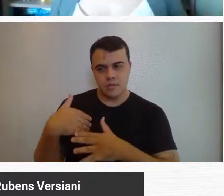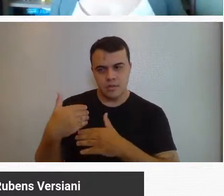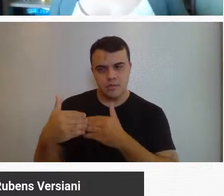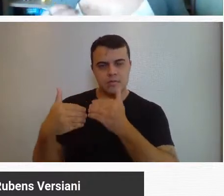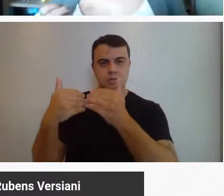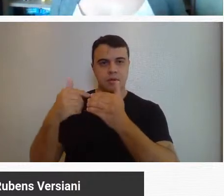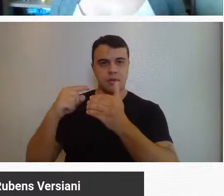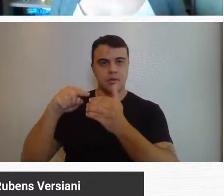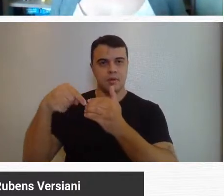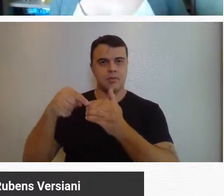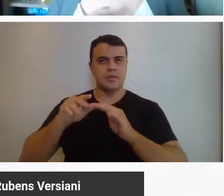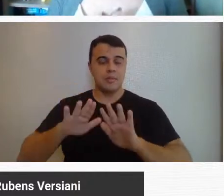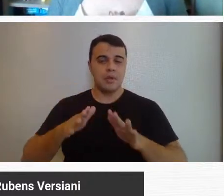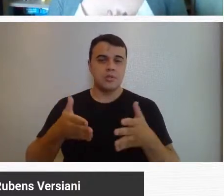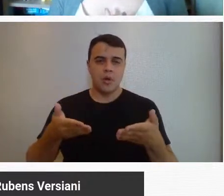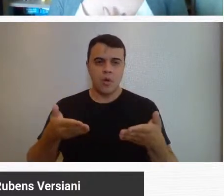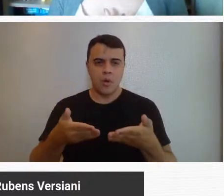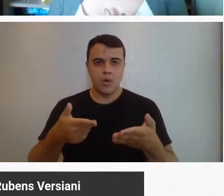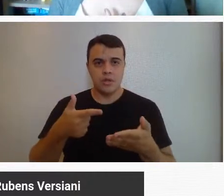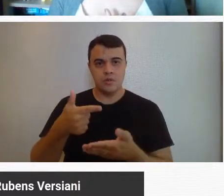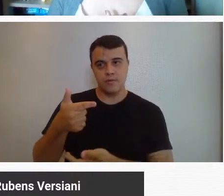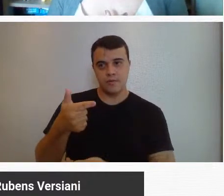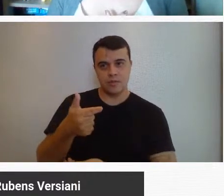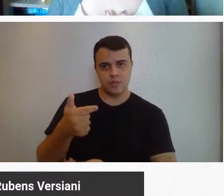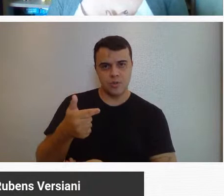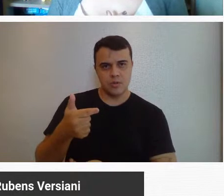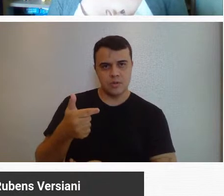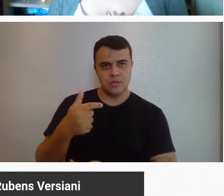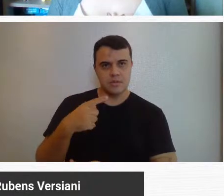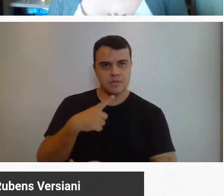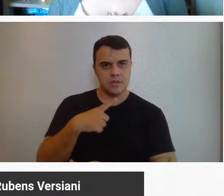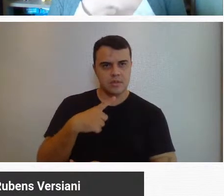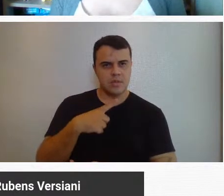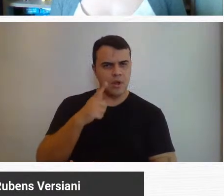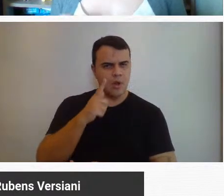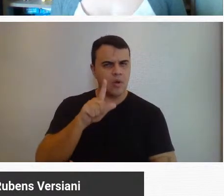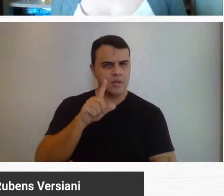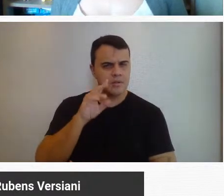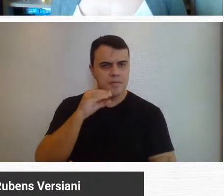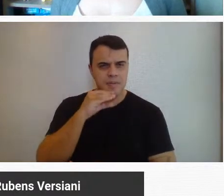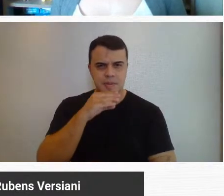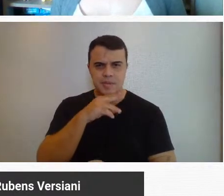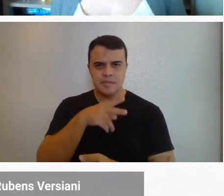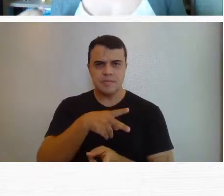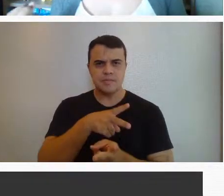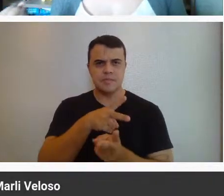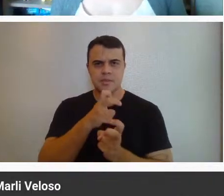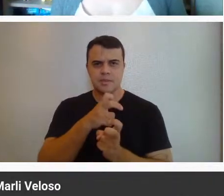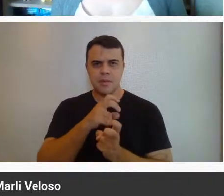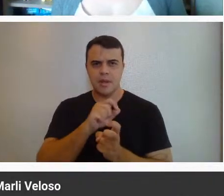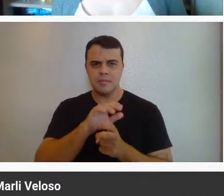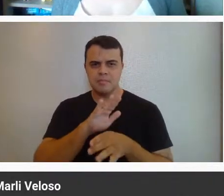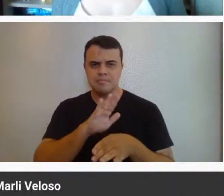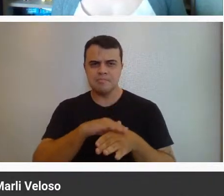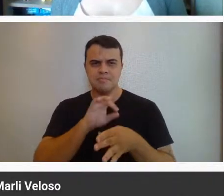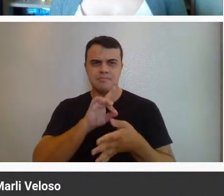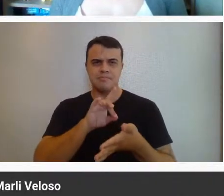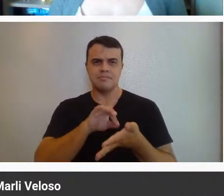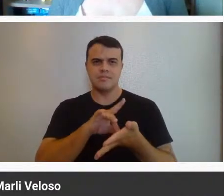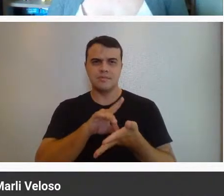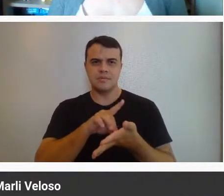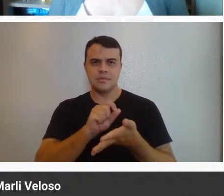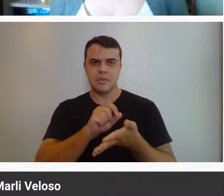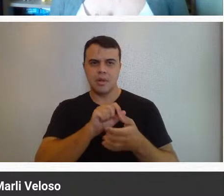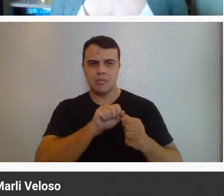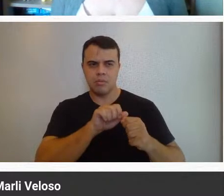depois. Mas hoje, em 2022, a gente consegue enxergar de alguma forma mais concreta essas